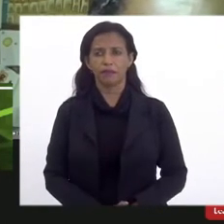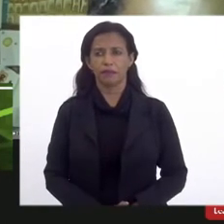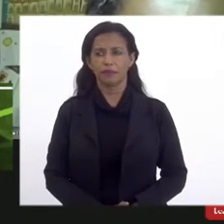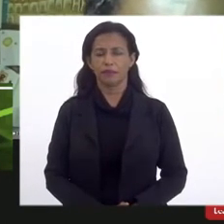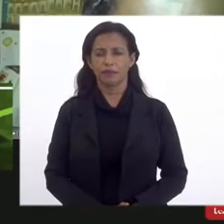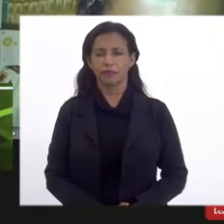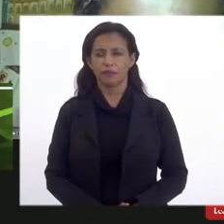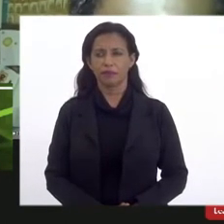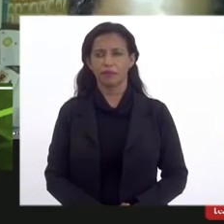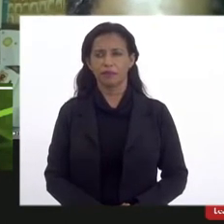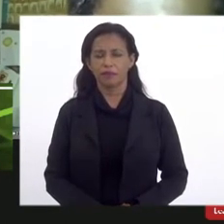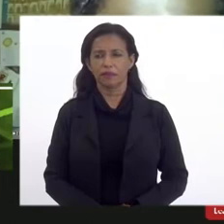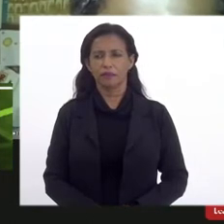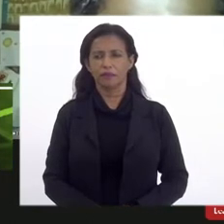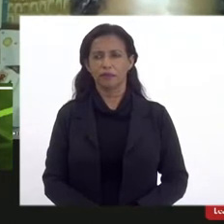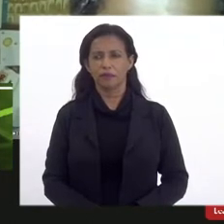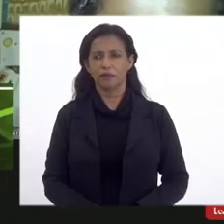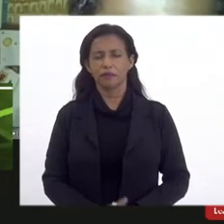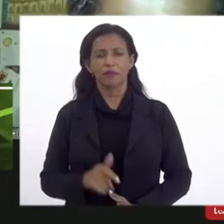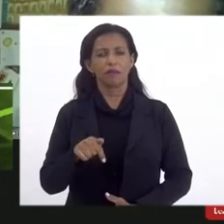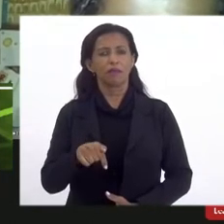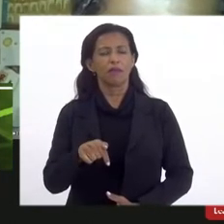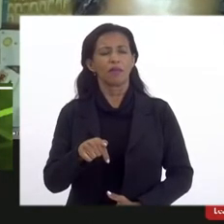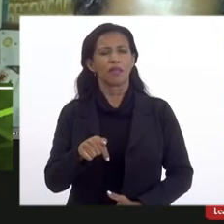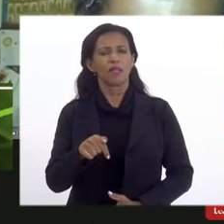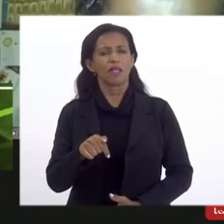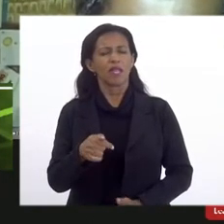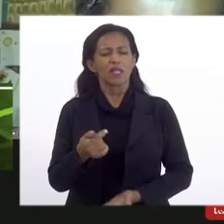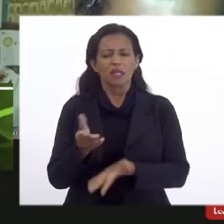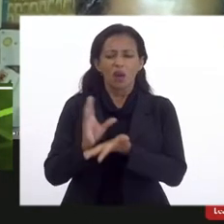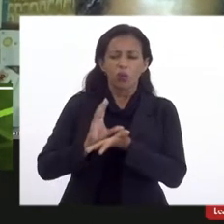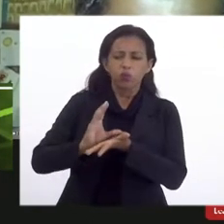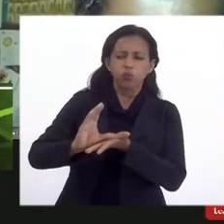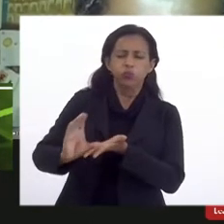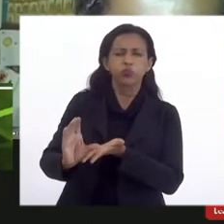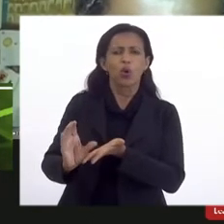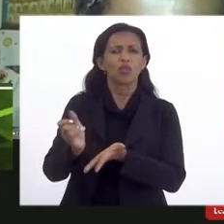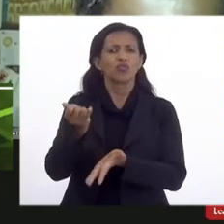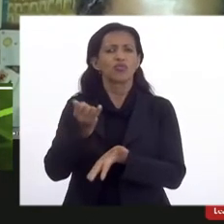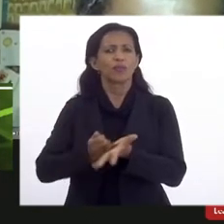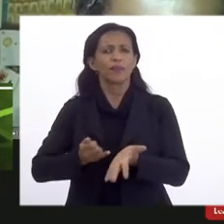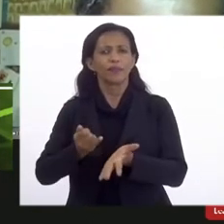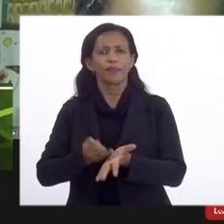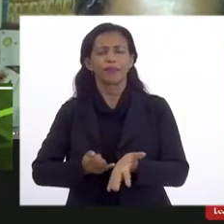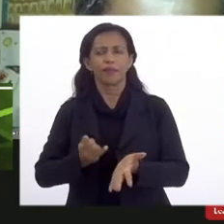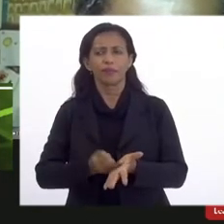recebedores dessa fortuna de impostos. Então,